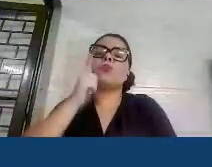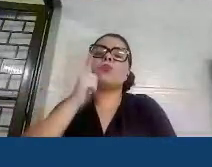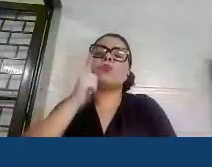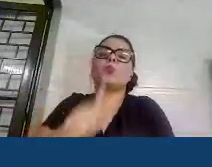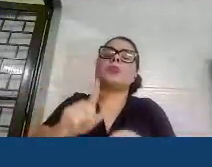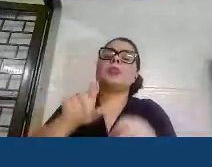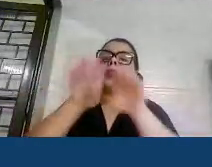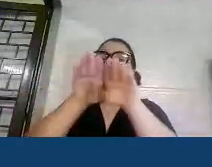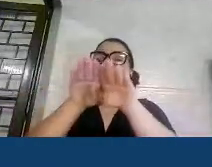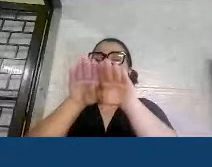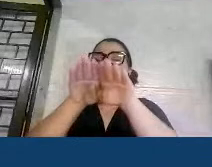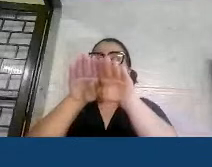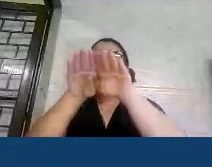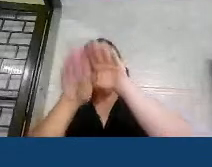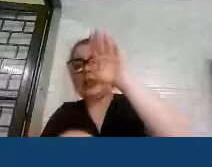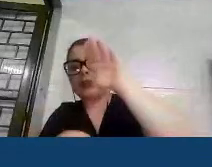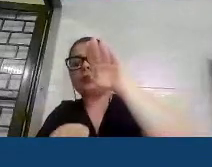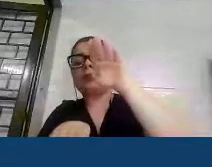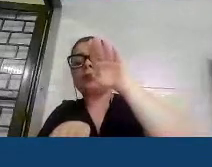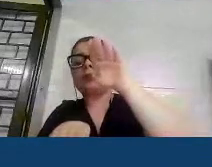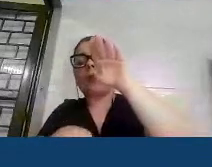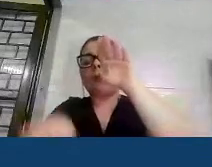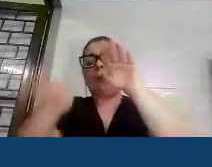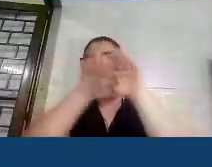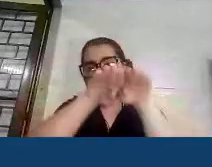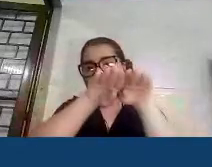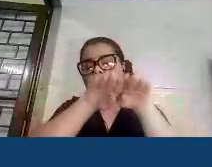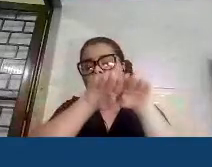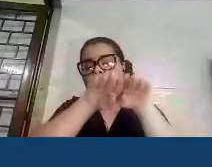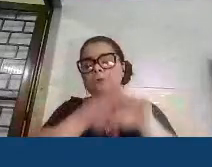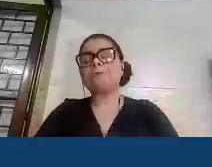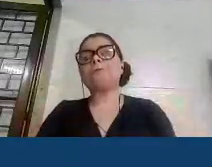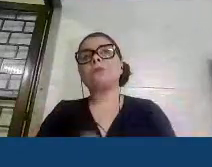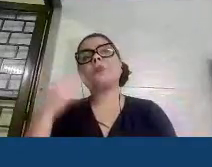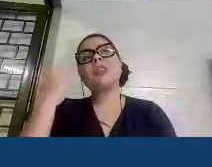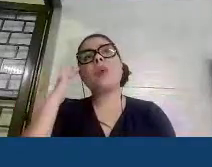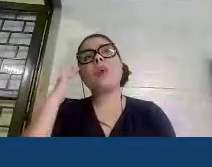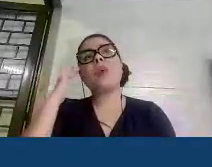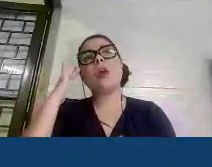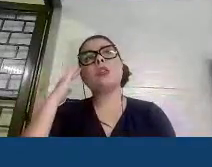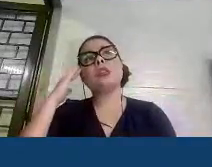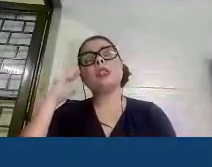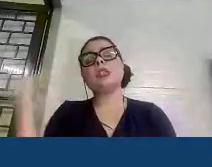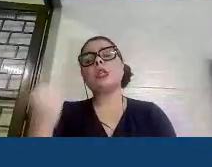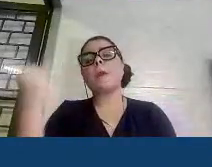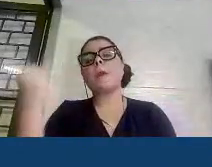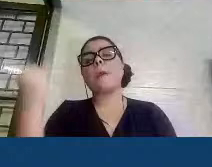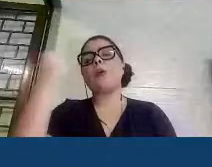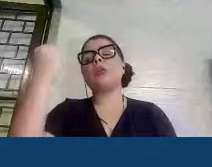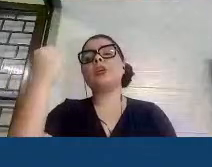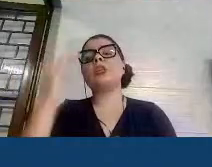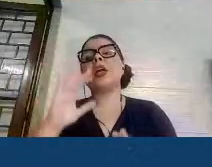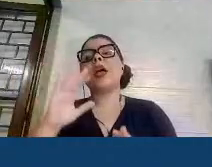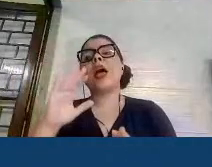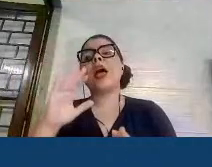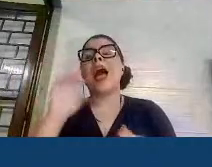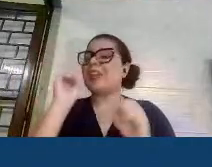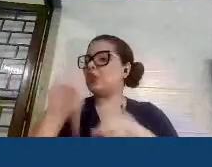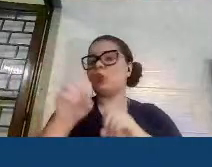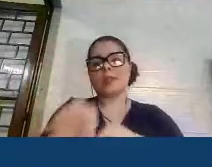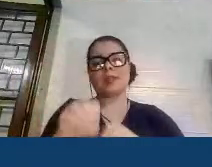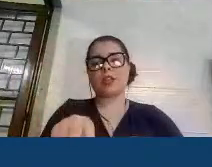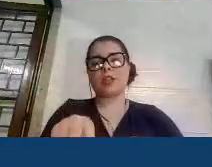por mais singela ou não, eu acho de uma grande importância, mas a grande arma que nós temos é a educação.